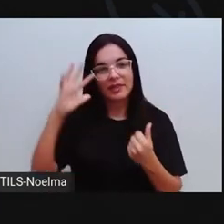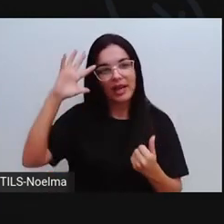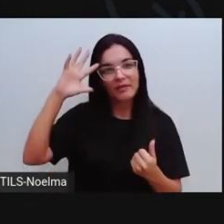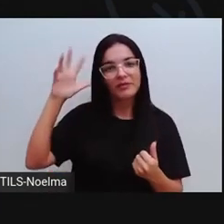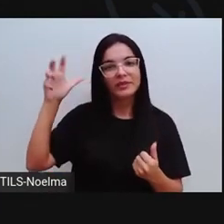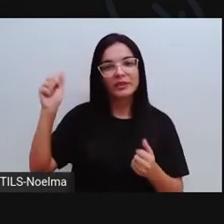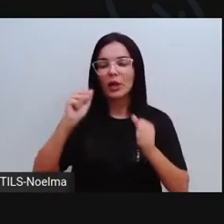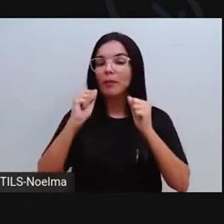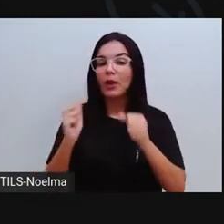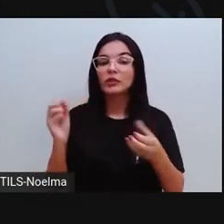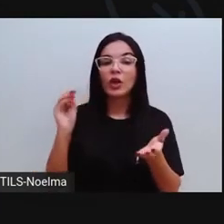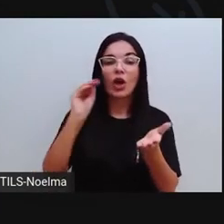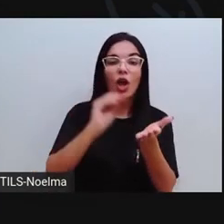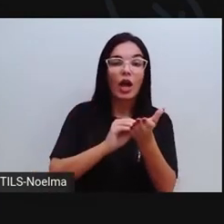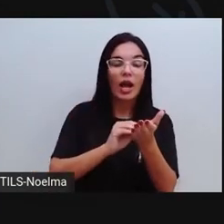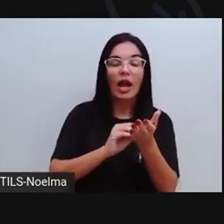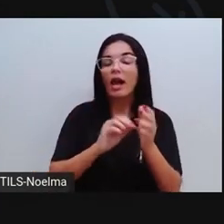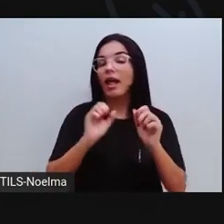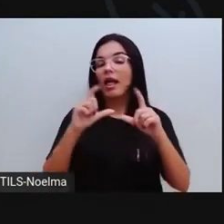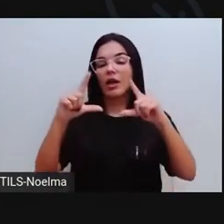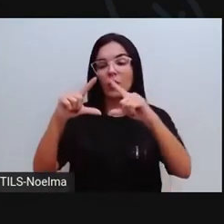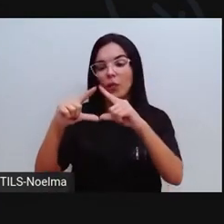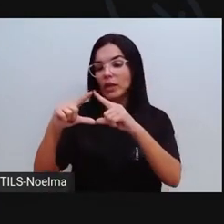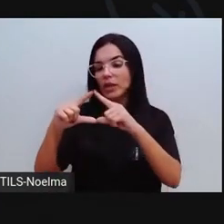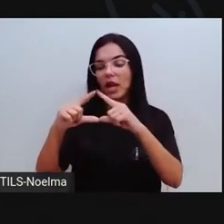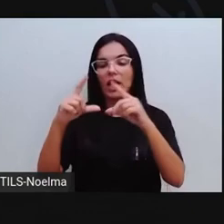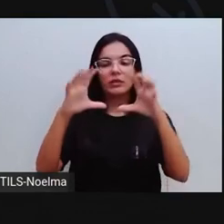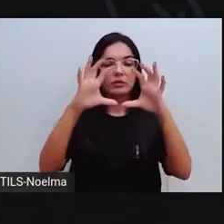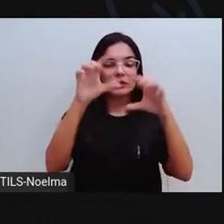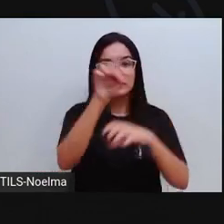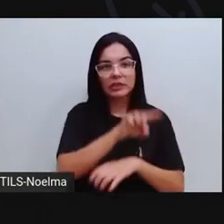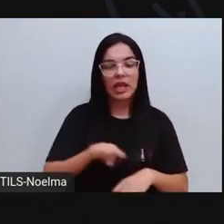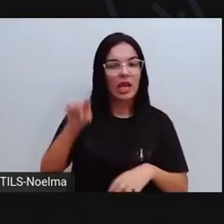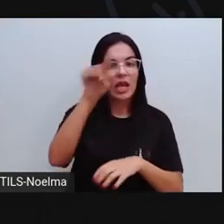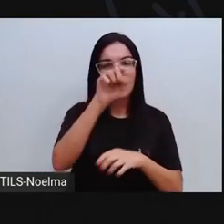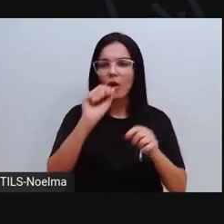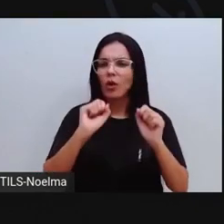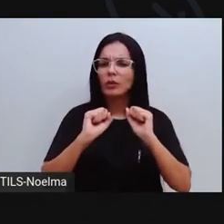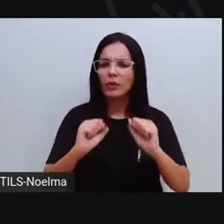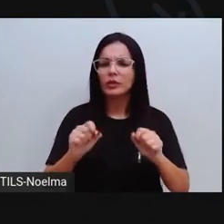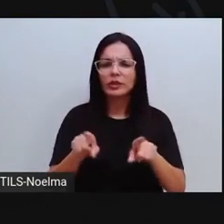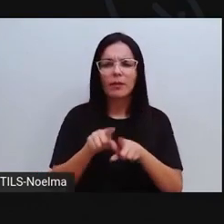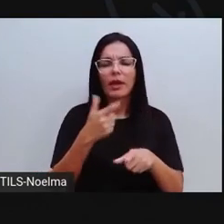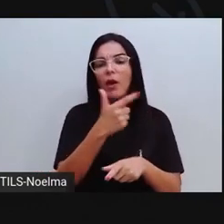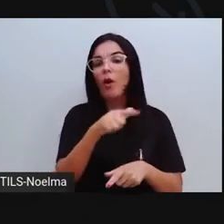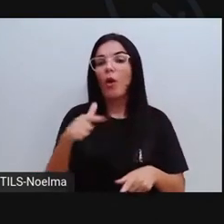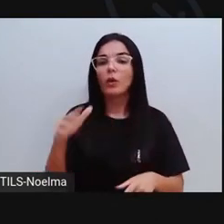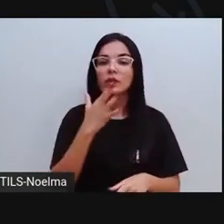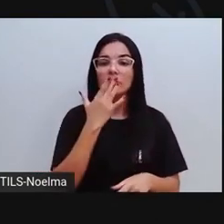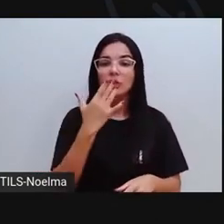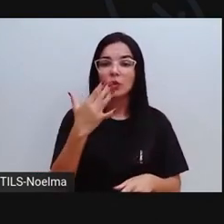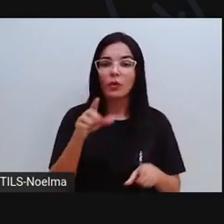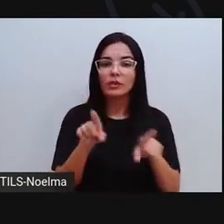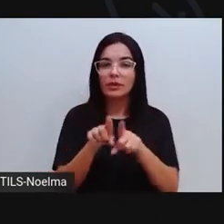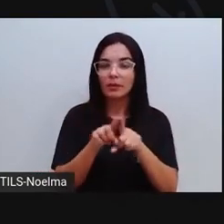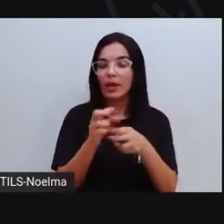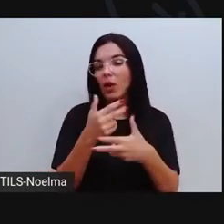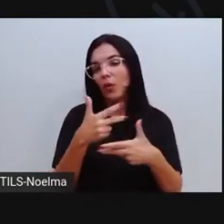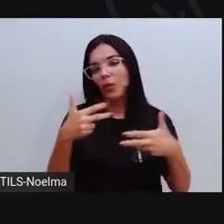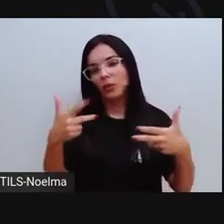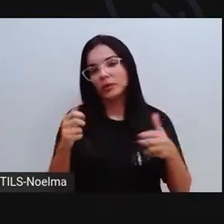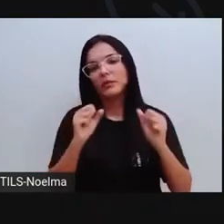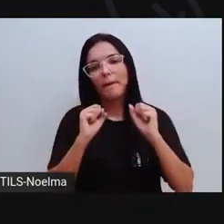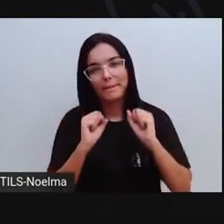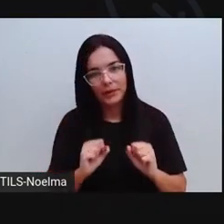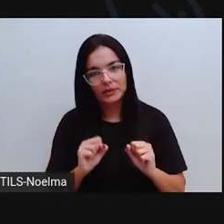colocar aqui formas geométricas, tá? Utilizar outras cores, até mesmo outros materiais, isso aqui tudo